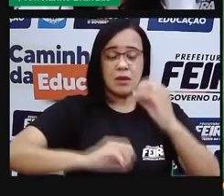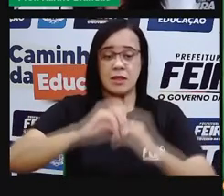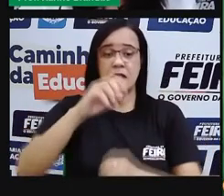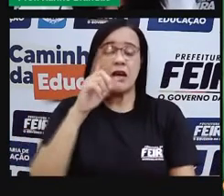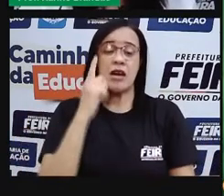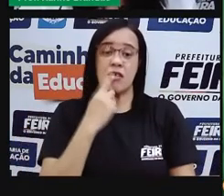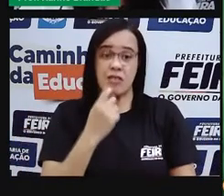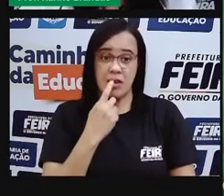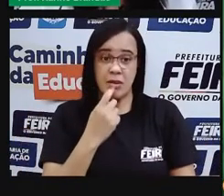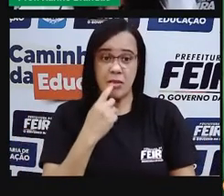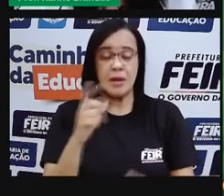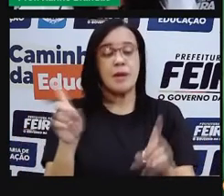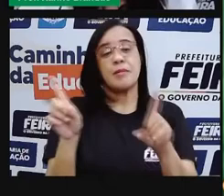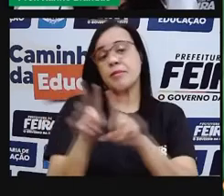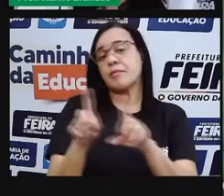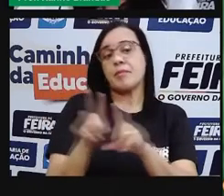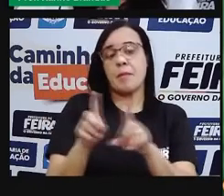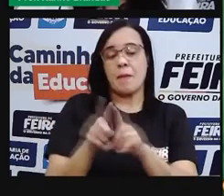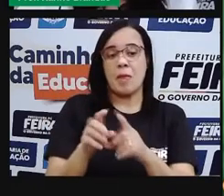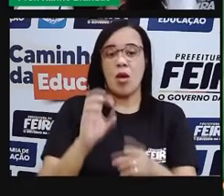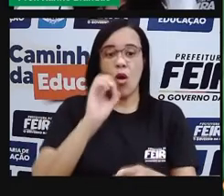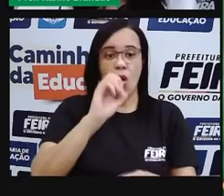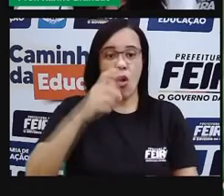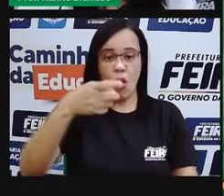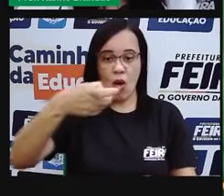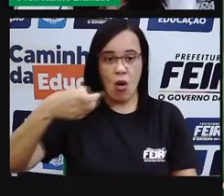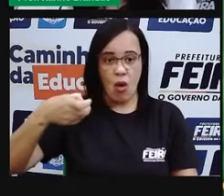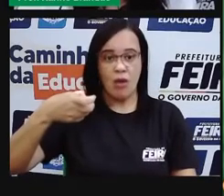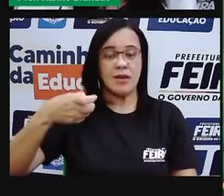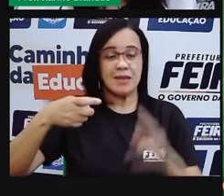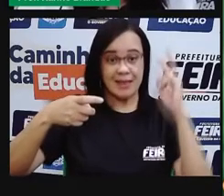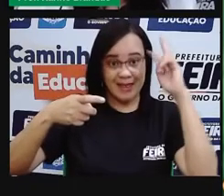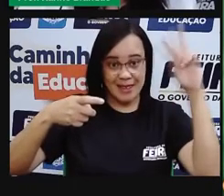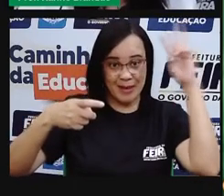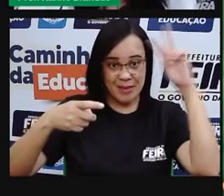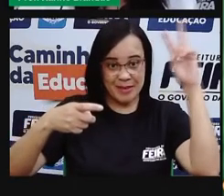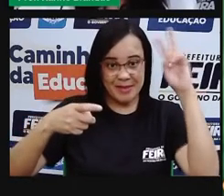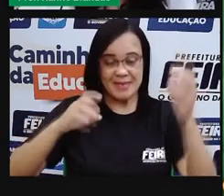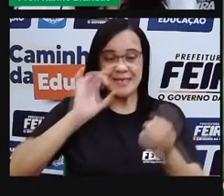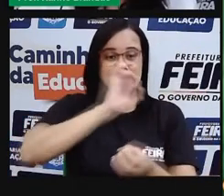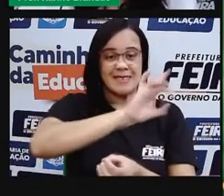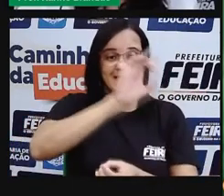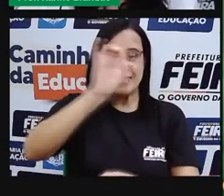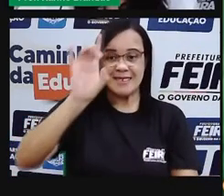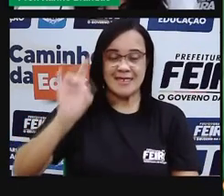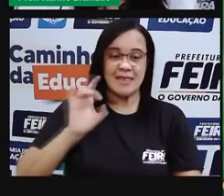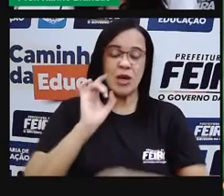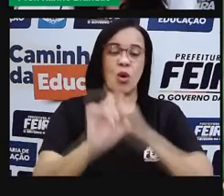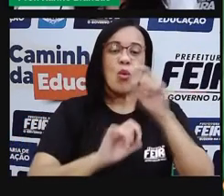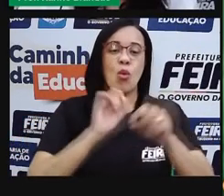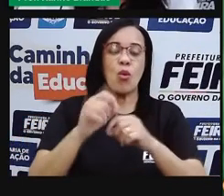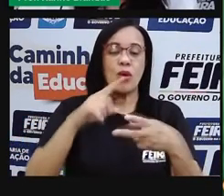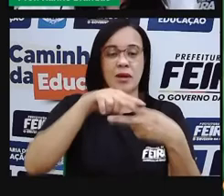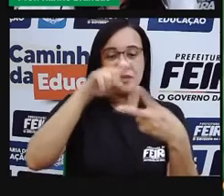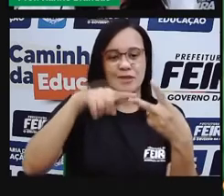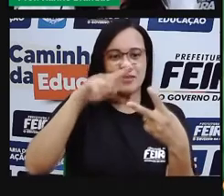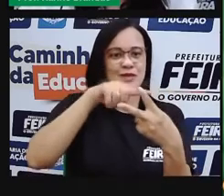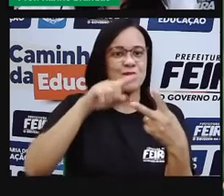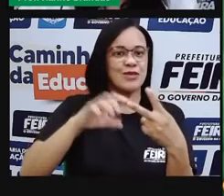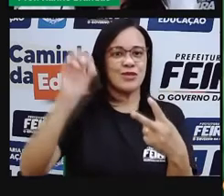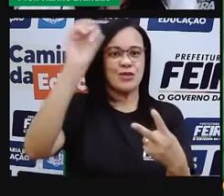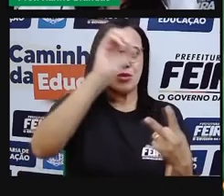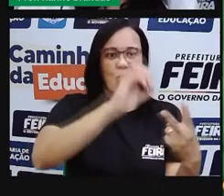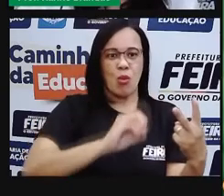oxigênio, certo? Então, o que acontece? Para cada molécula, a gente tem dois átomos de